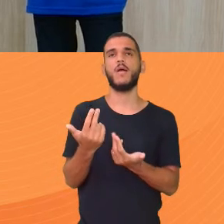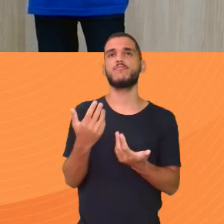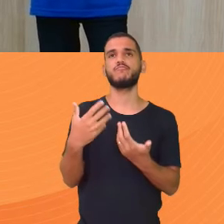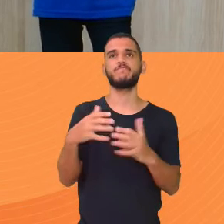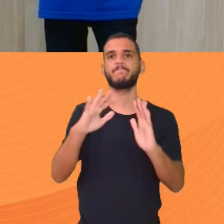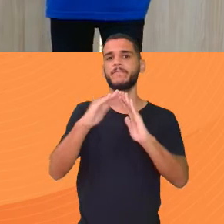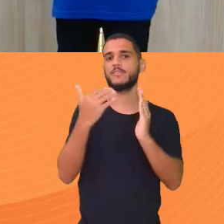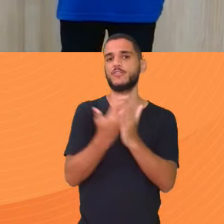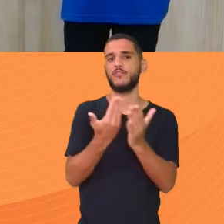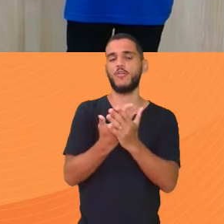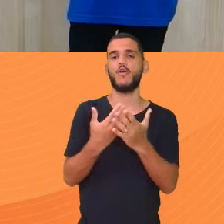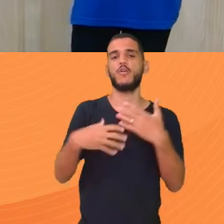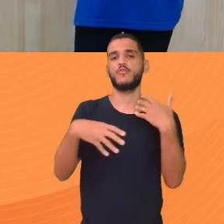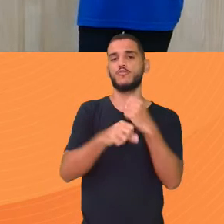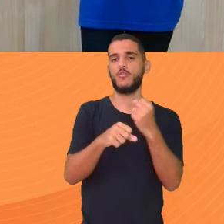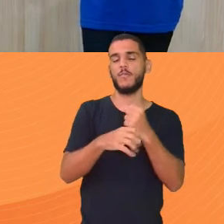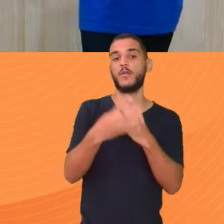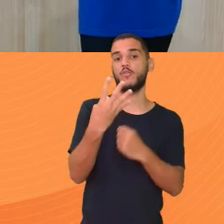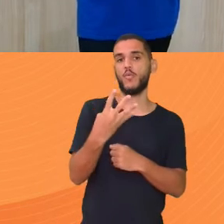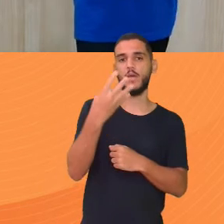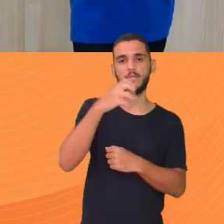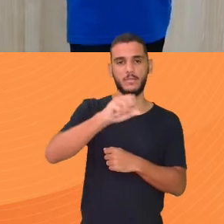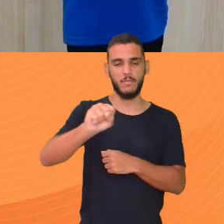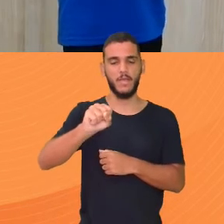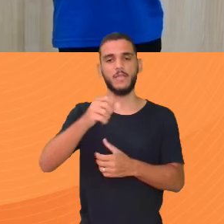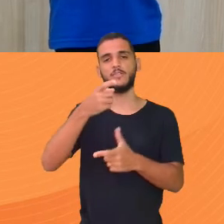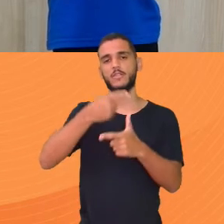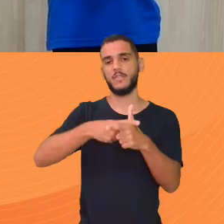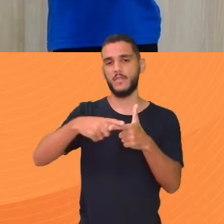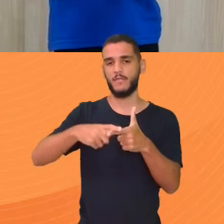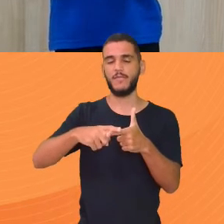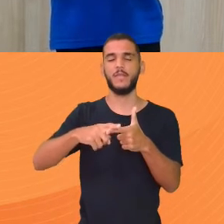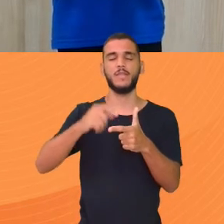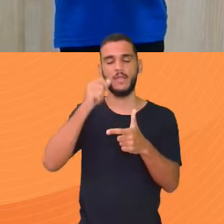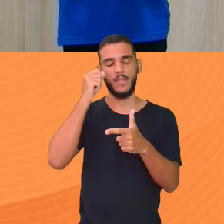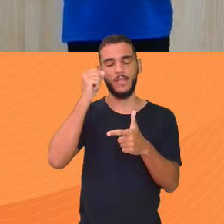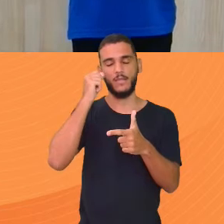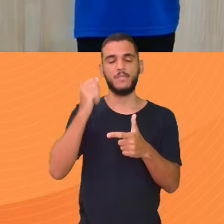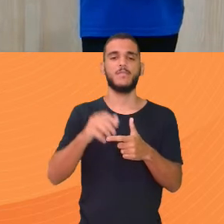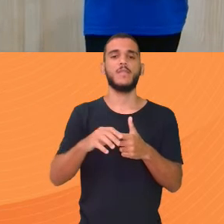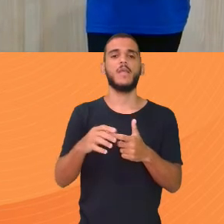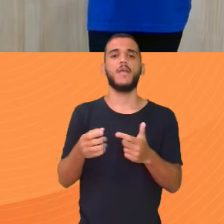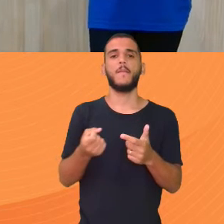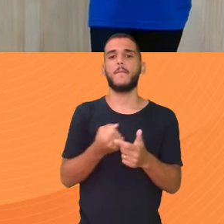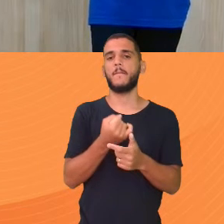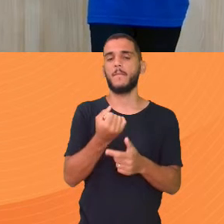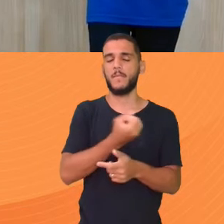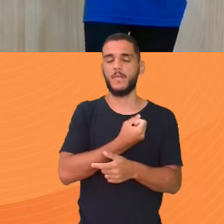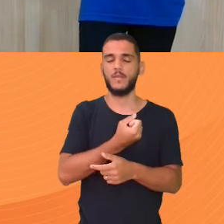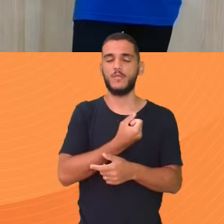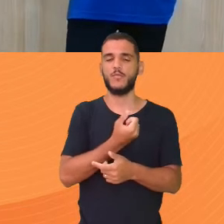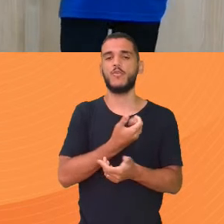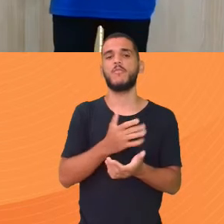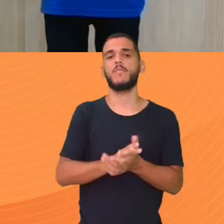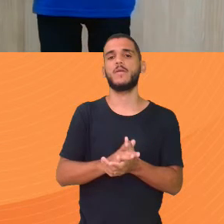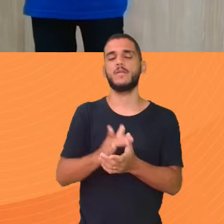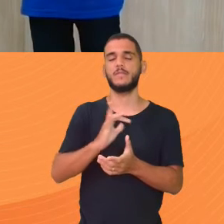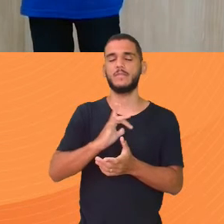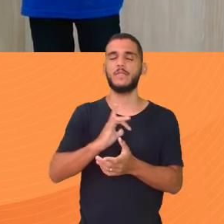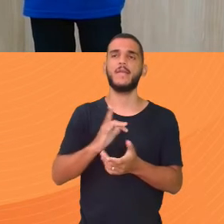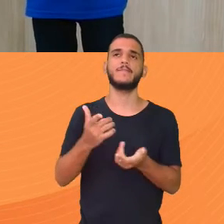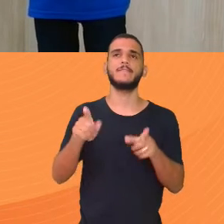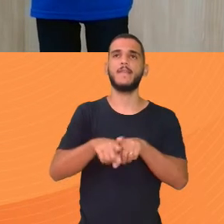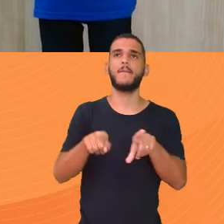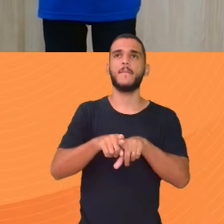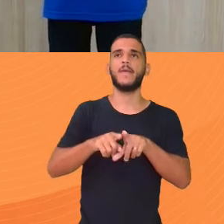Se soma as quatro unidades Ou as três unidades Dividir pela A quantidade Aí você vai tirar A sua média Você pode ver A média